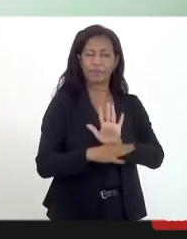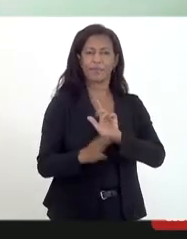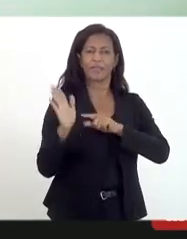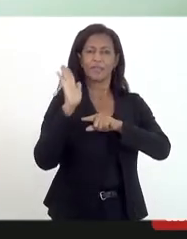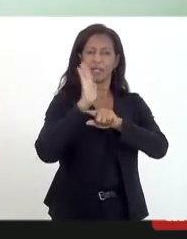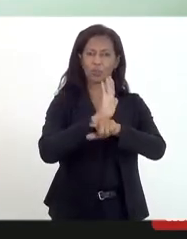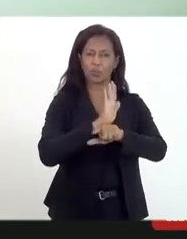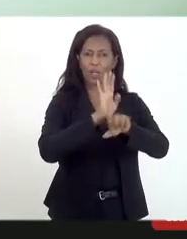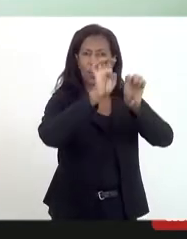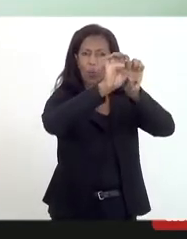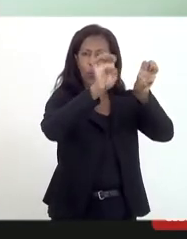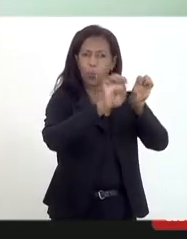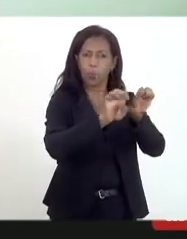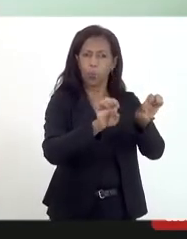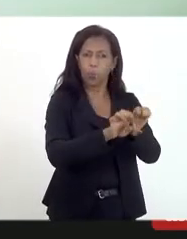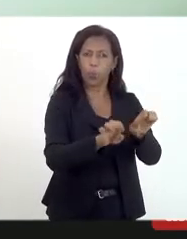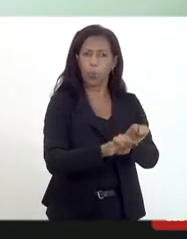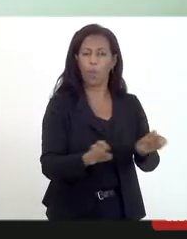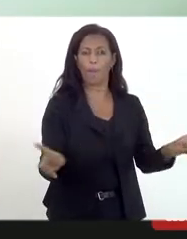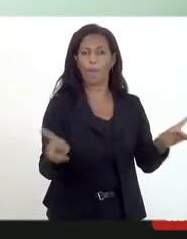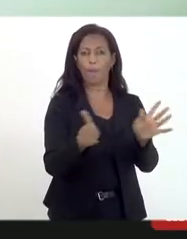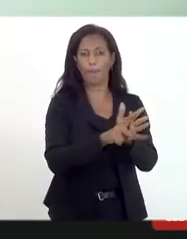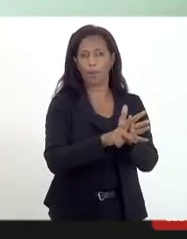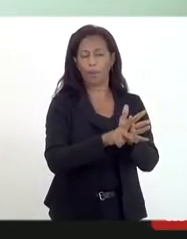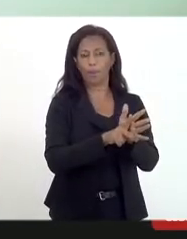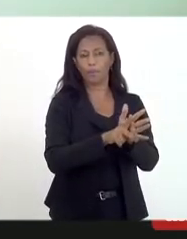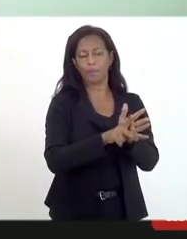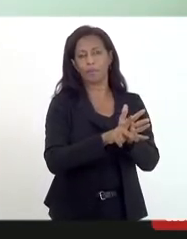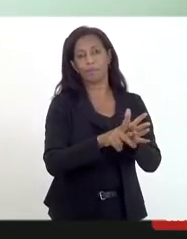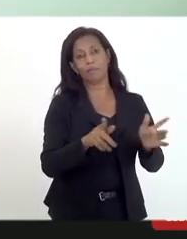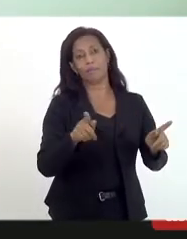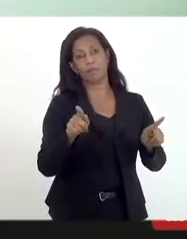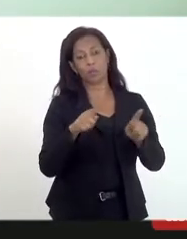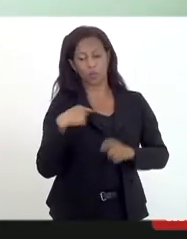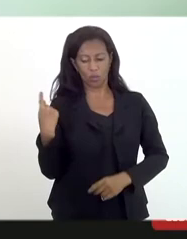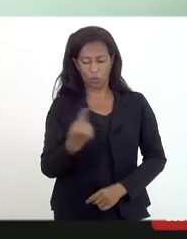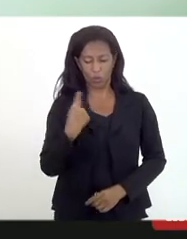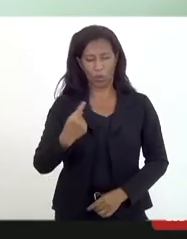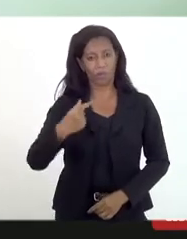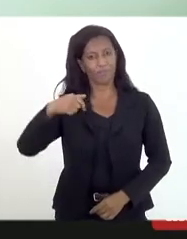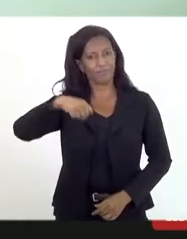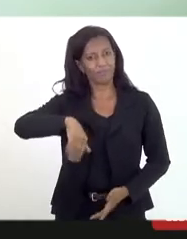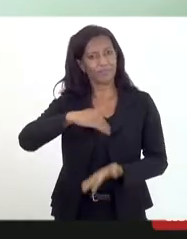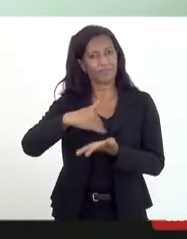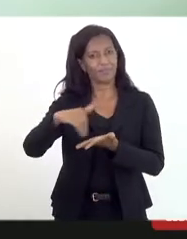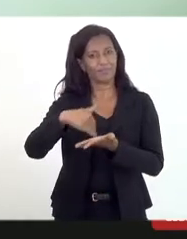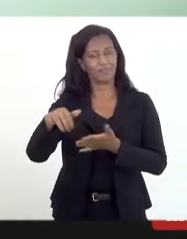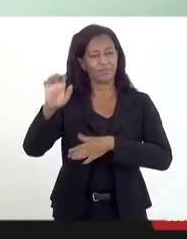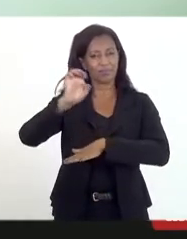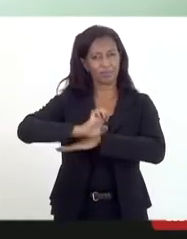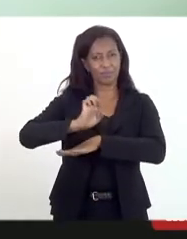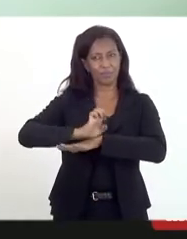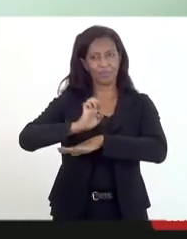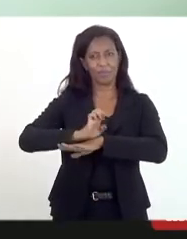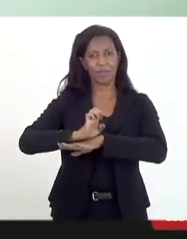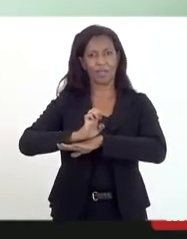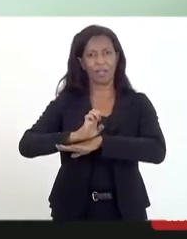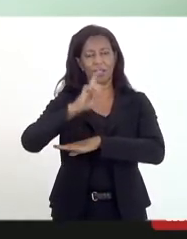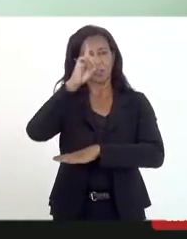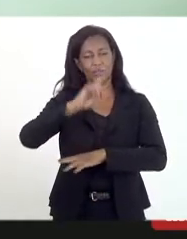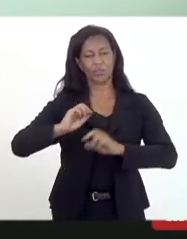estruturação adequada desse programa, nós estaremos aqui ouvindo o secretário estadual de Direitos Humanos.